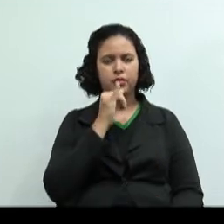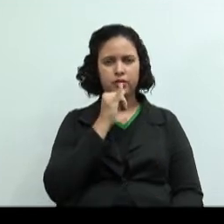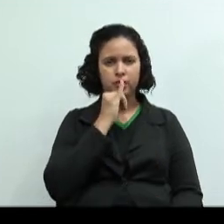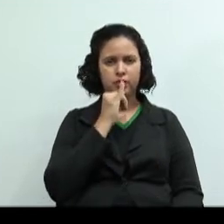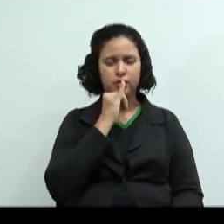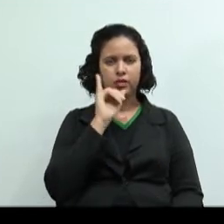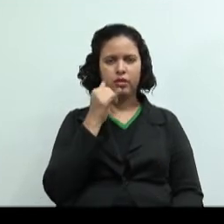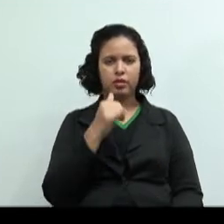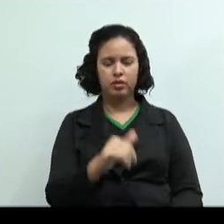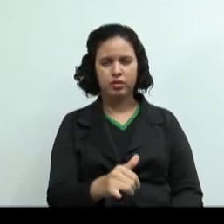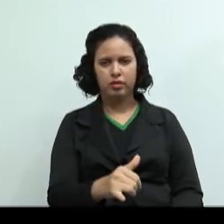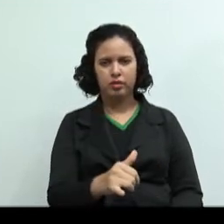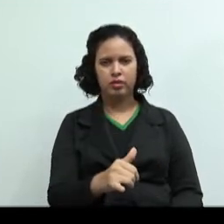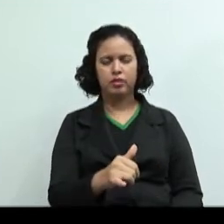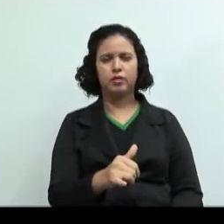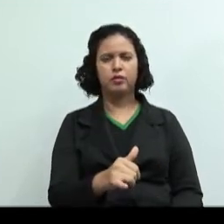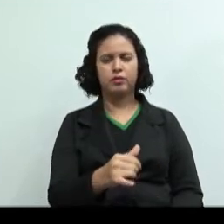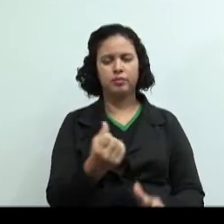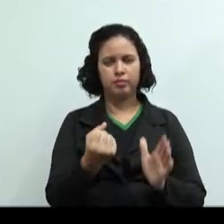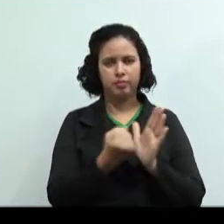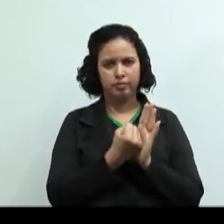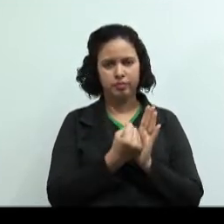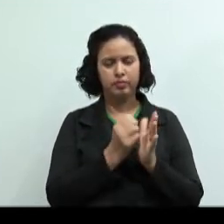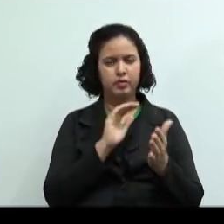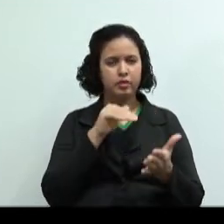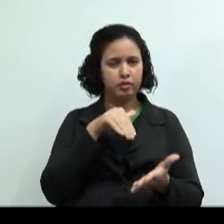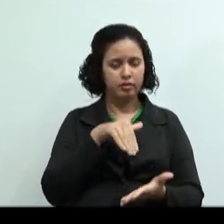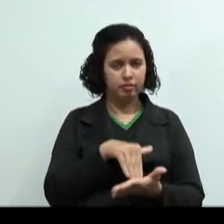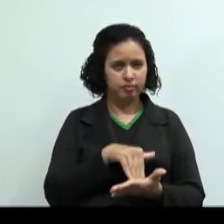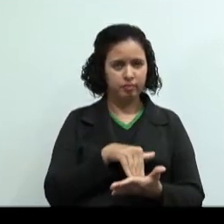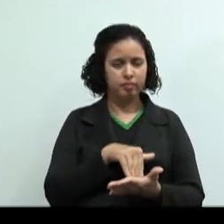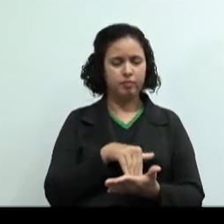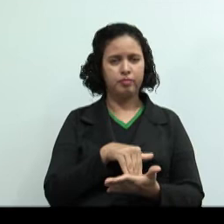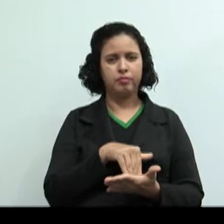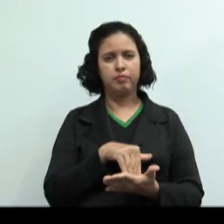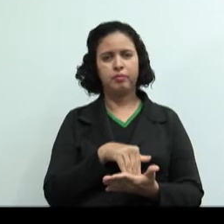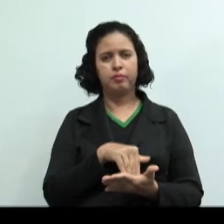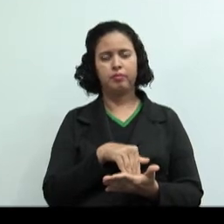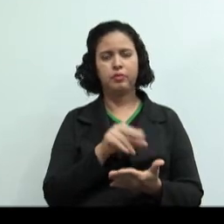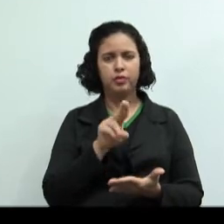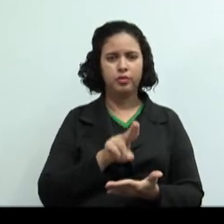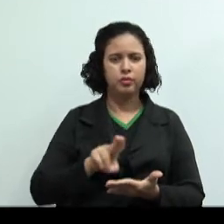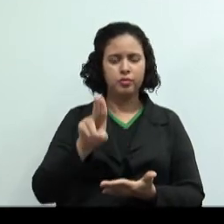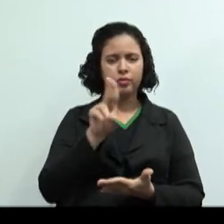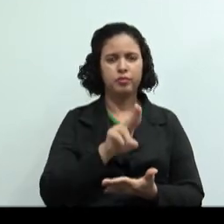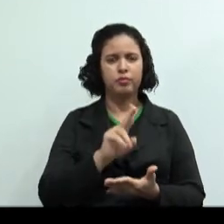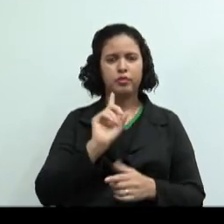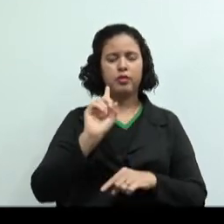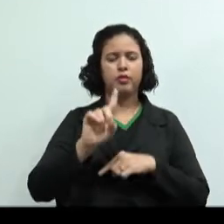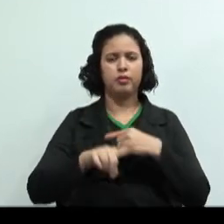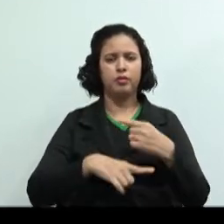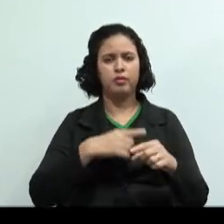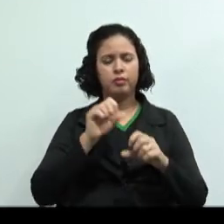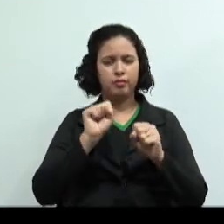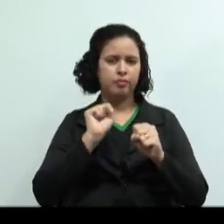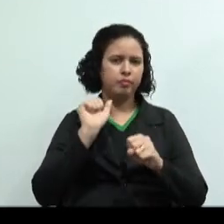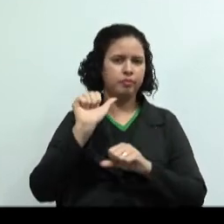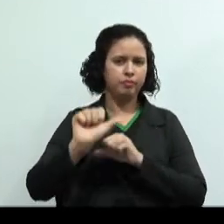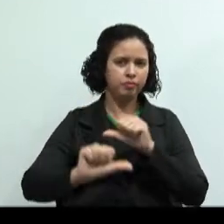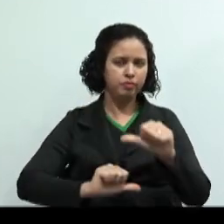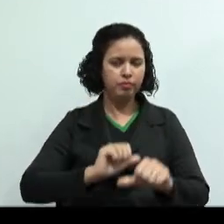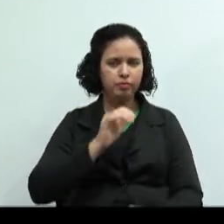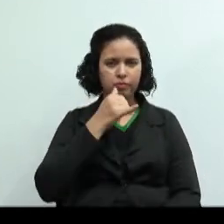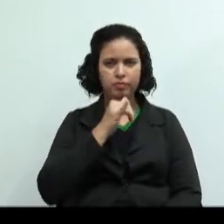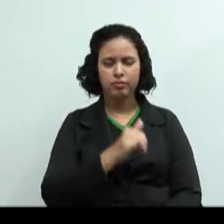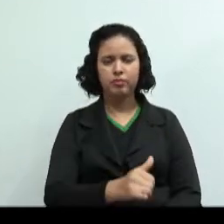energia elétrica, que é fixa até determinado consumo. Ultrapassando este consumo, torna-se variável. Ok. Então, o exemplo da